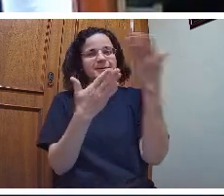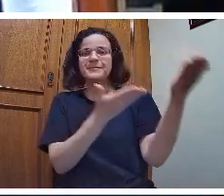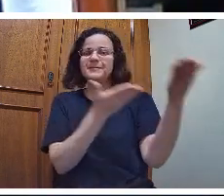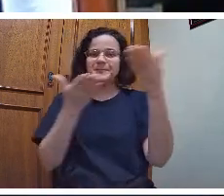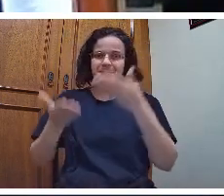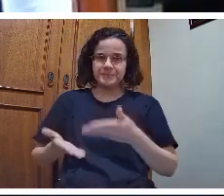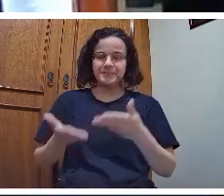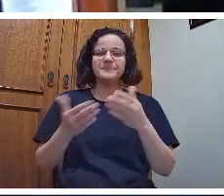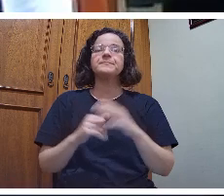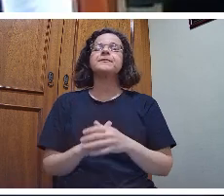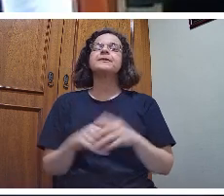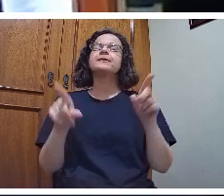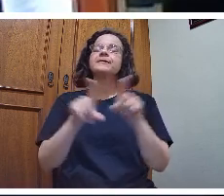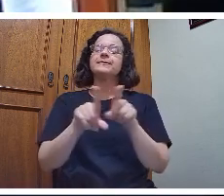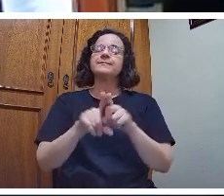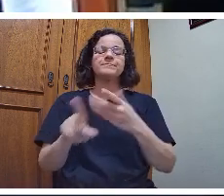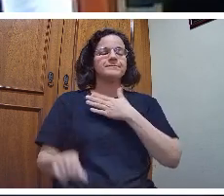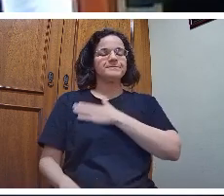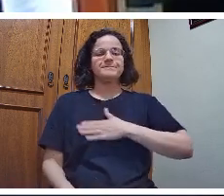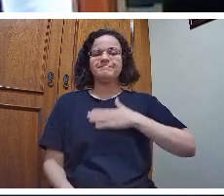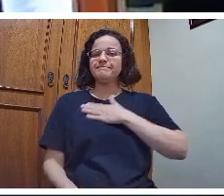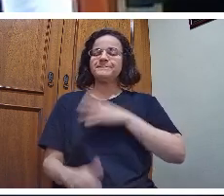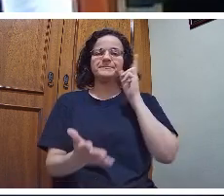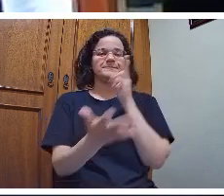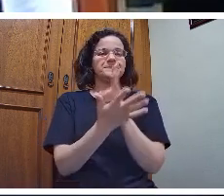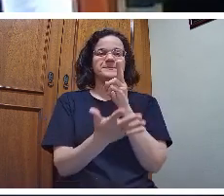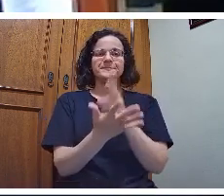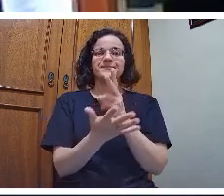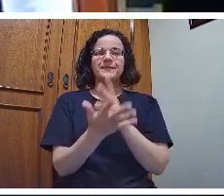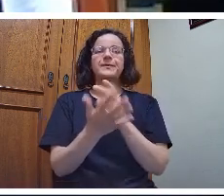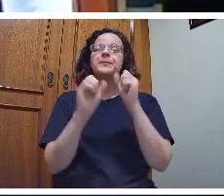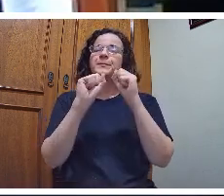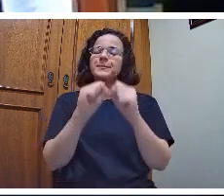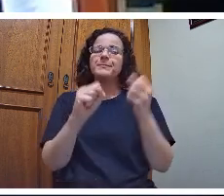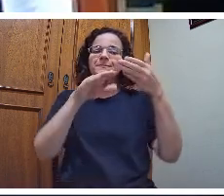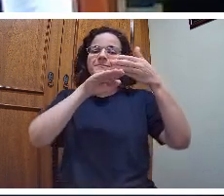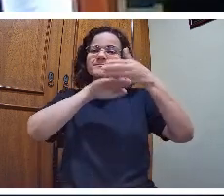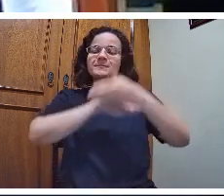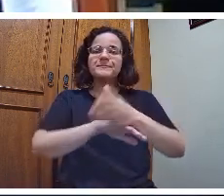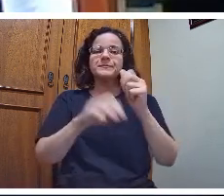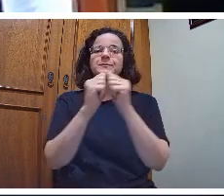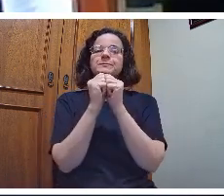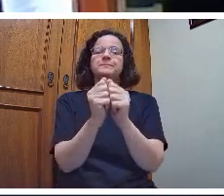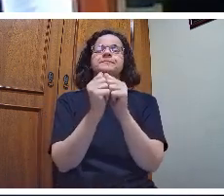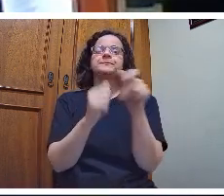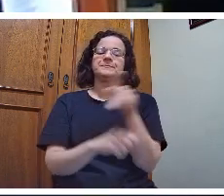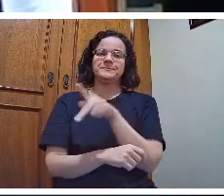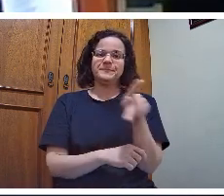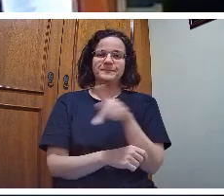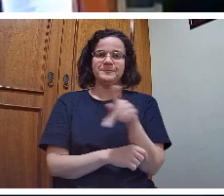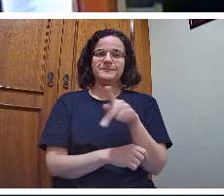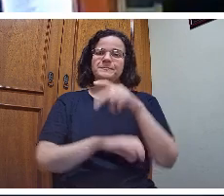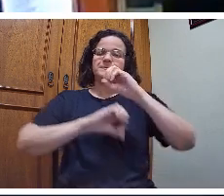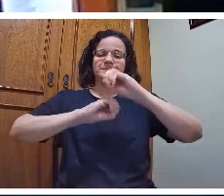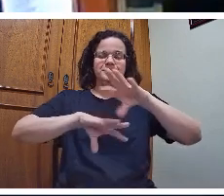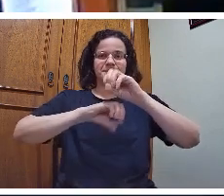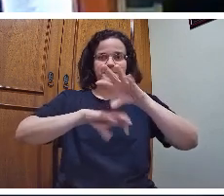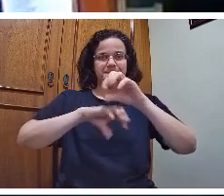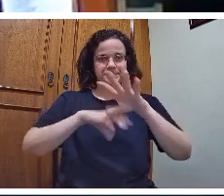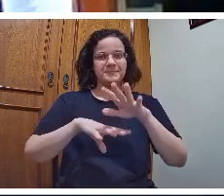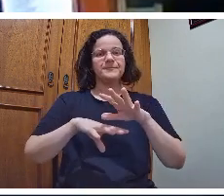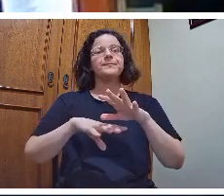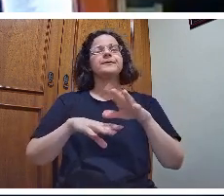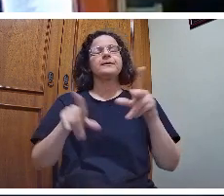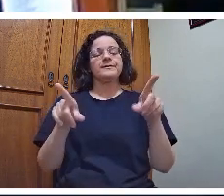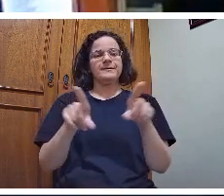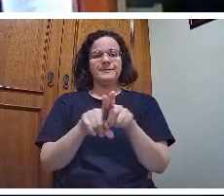convite e dizer que é uma satisfação sempre poder estar com professores, com educadores,